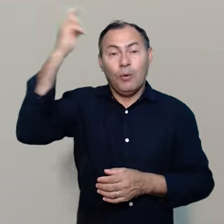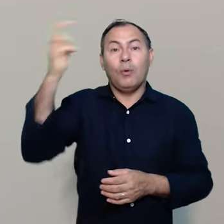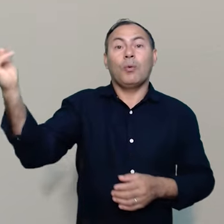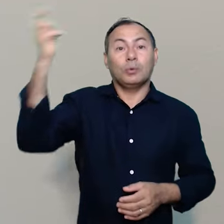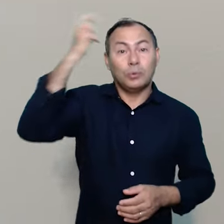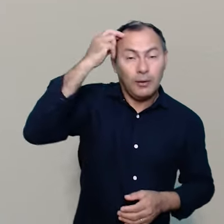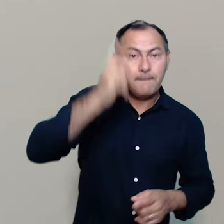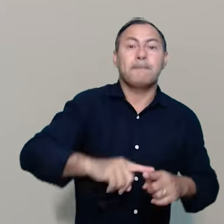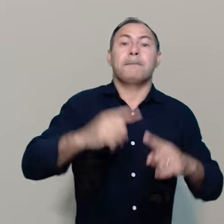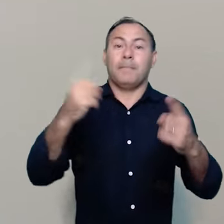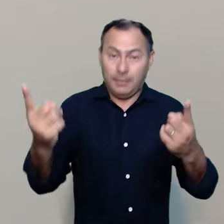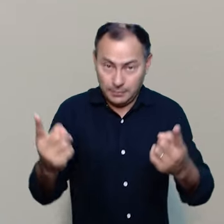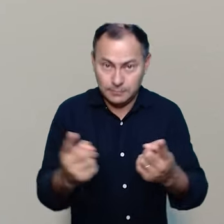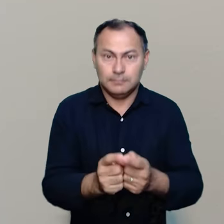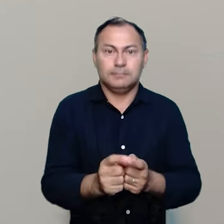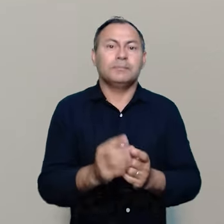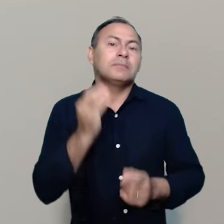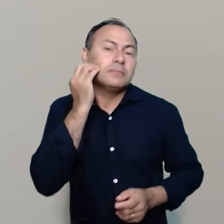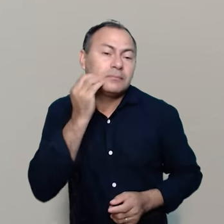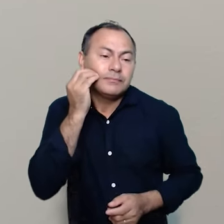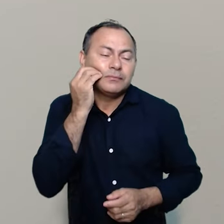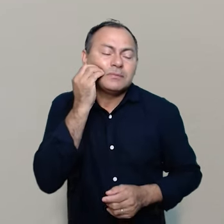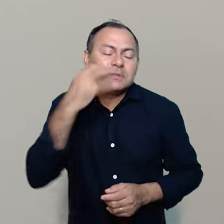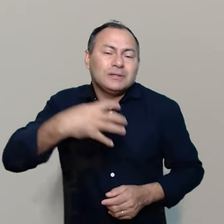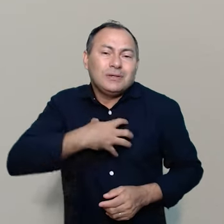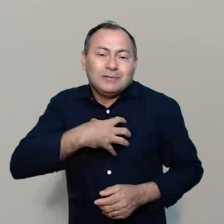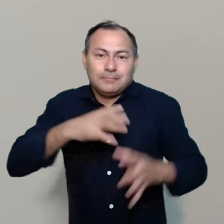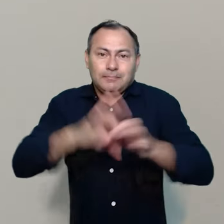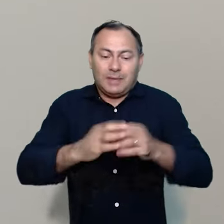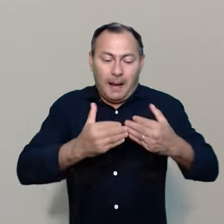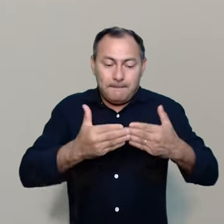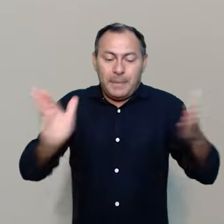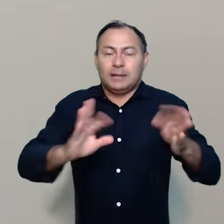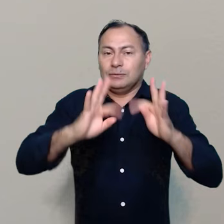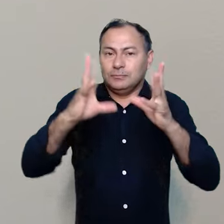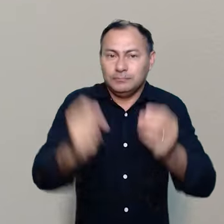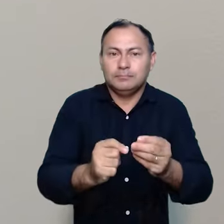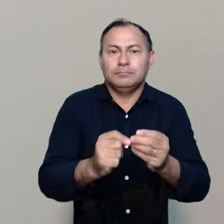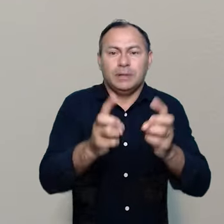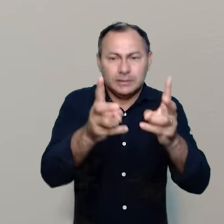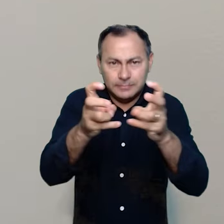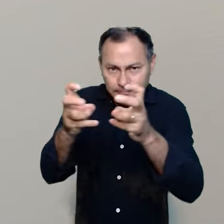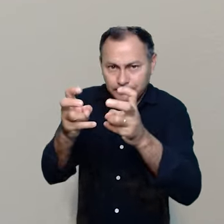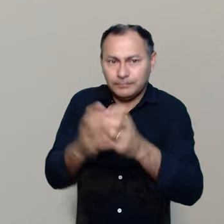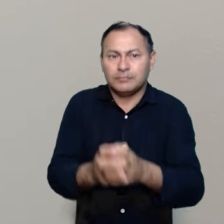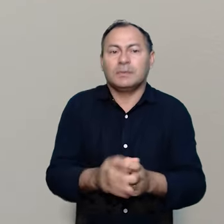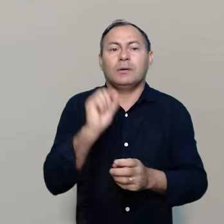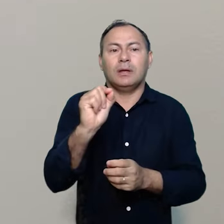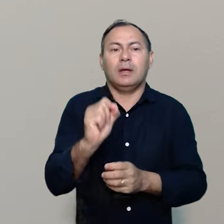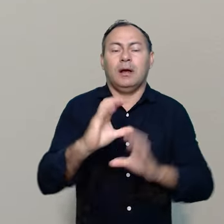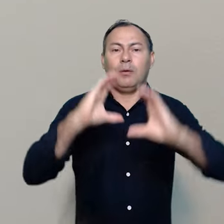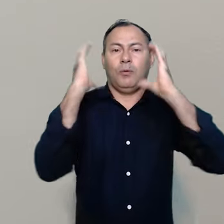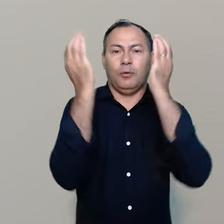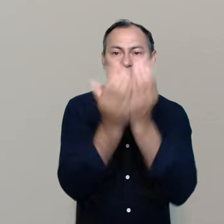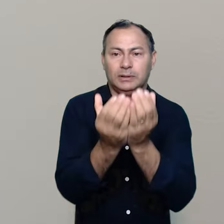cultural, mas como uma experiência sensorial aberta à totalidade perceptiva com que